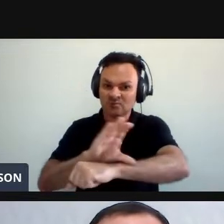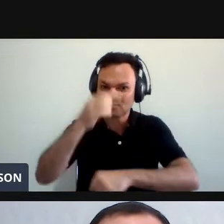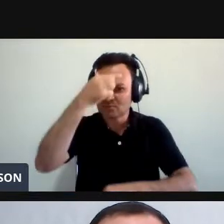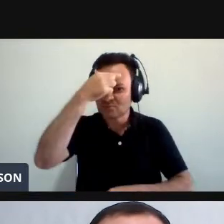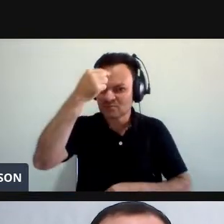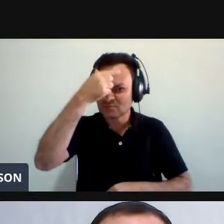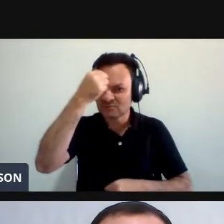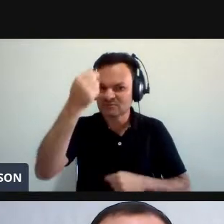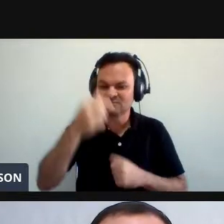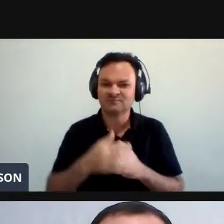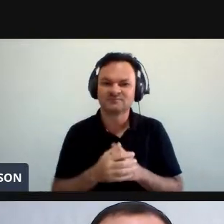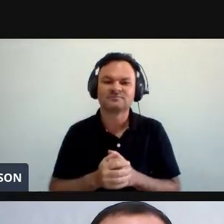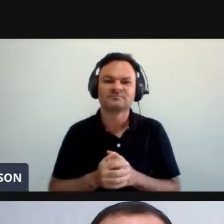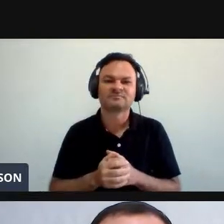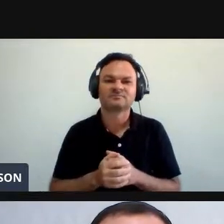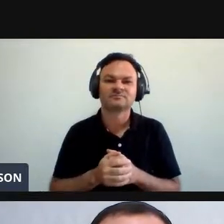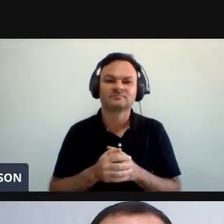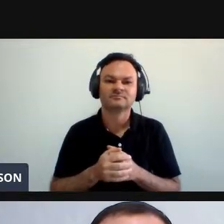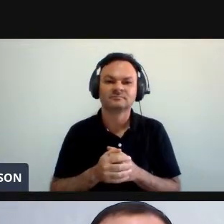superior